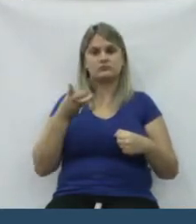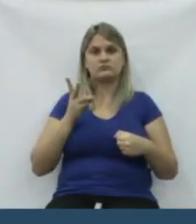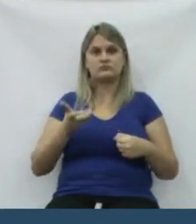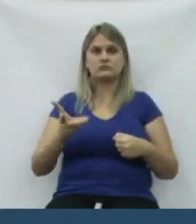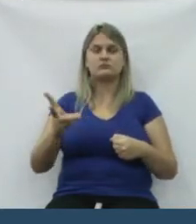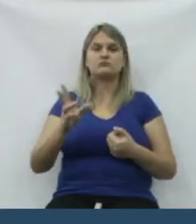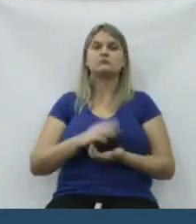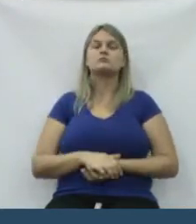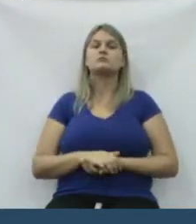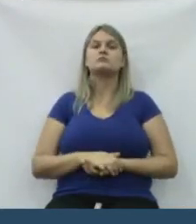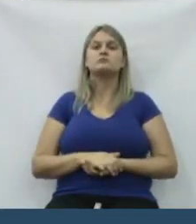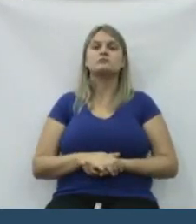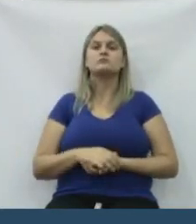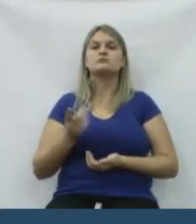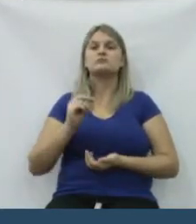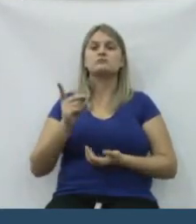ser.